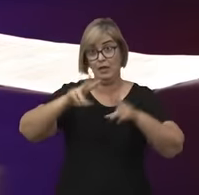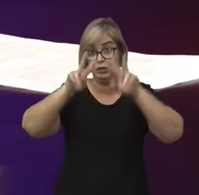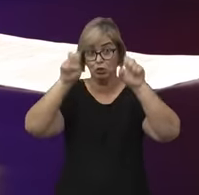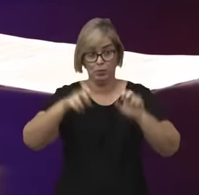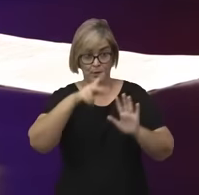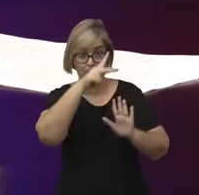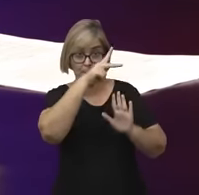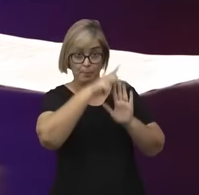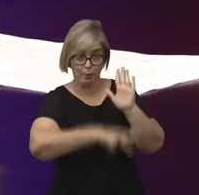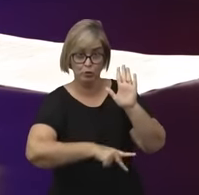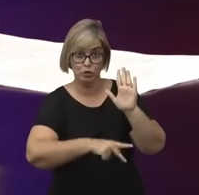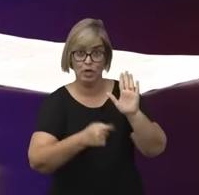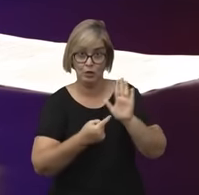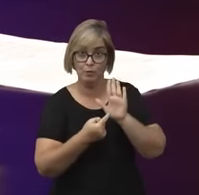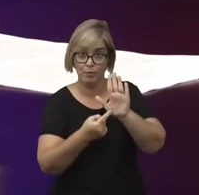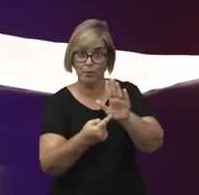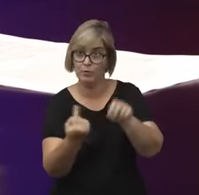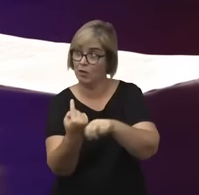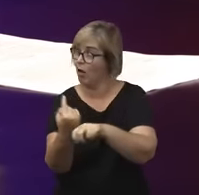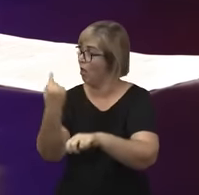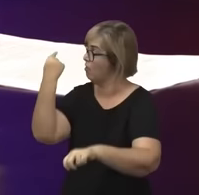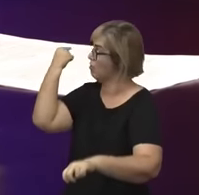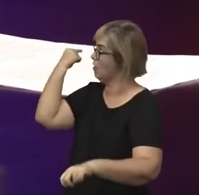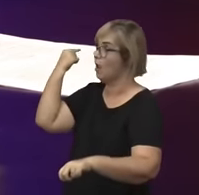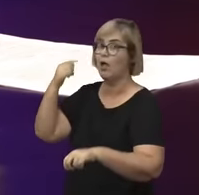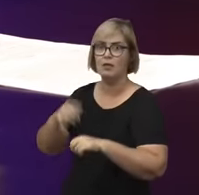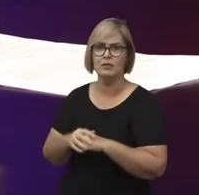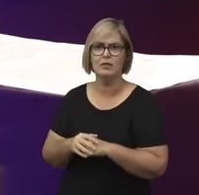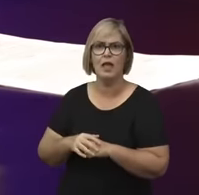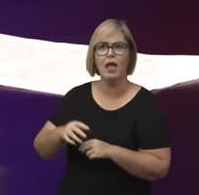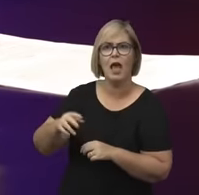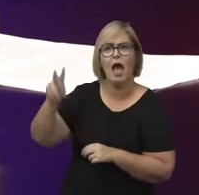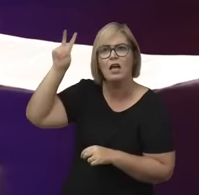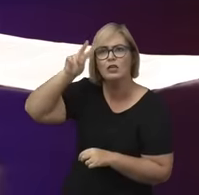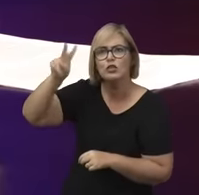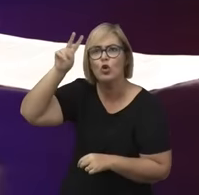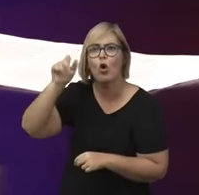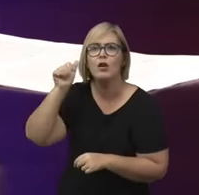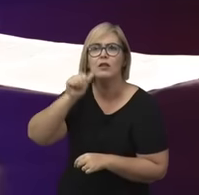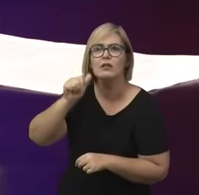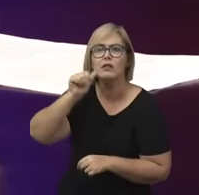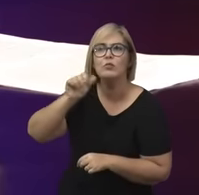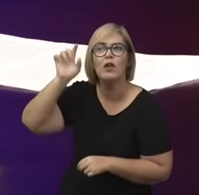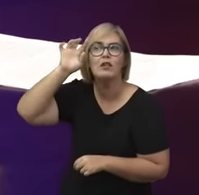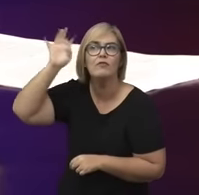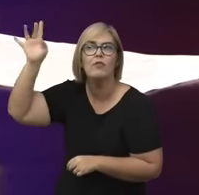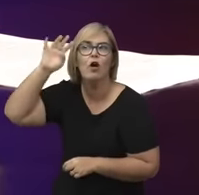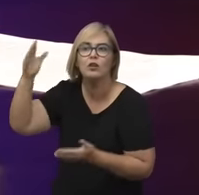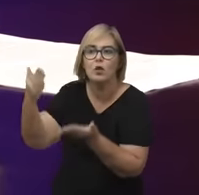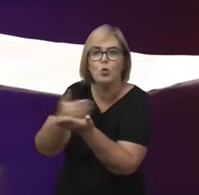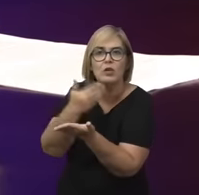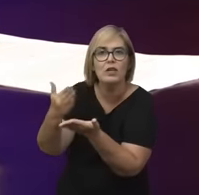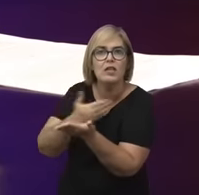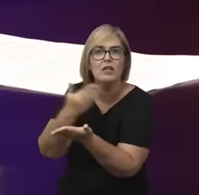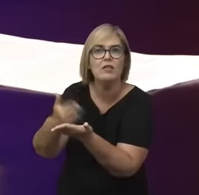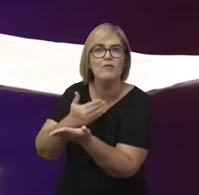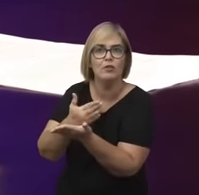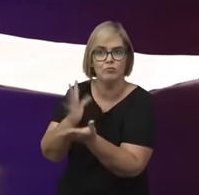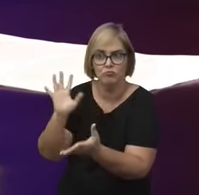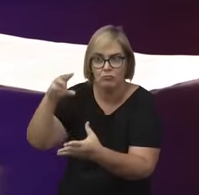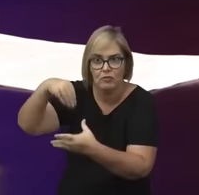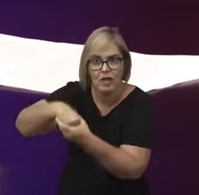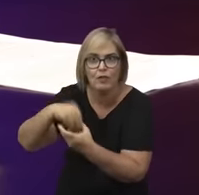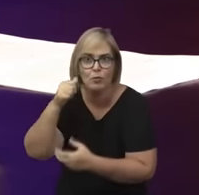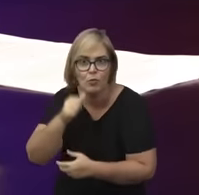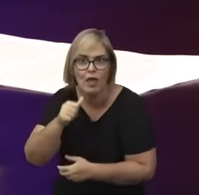apresentar para vocês o que é esse projeto de resgate da obra de mulheres filósofas na história da filosofia, dando um exemplo do